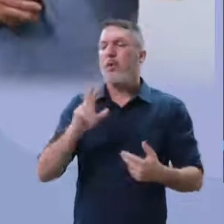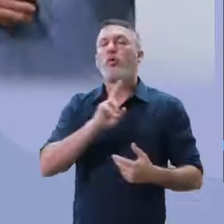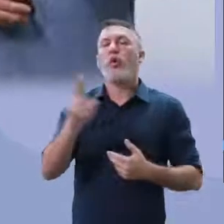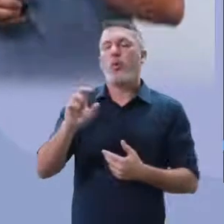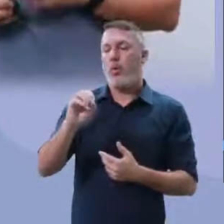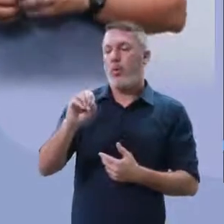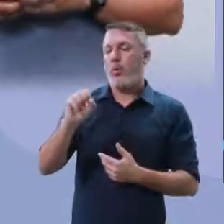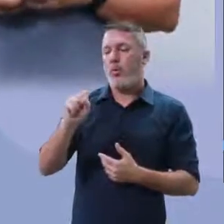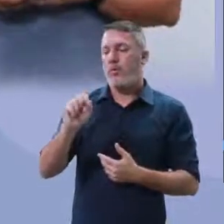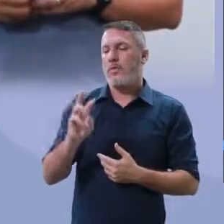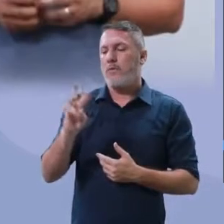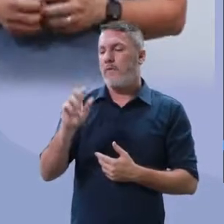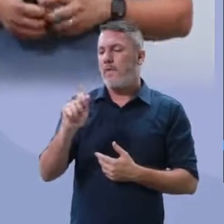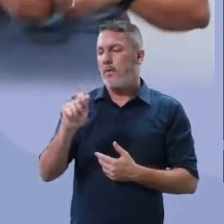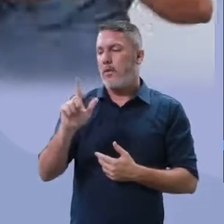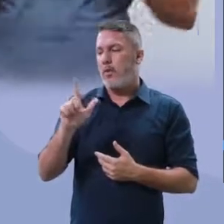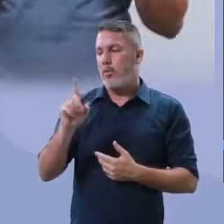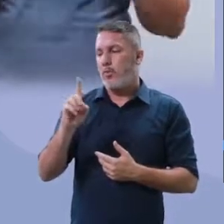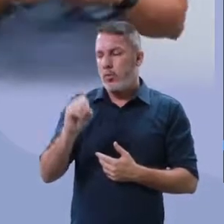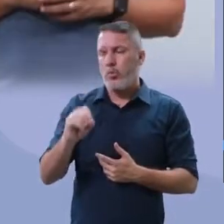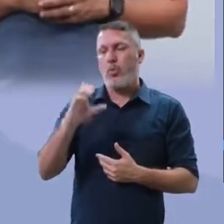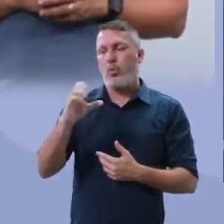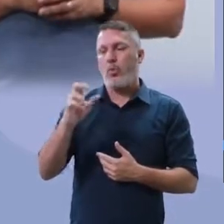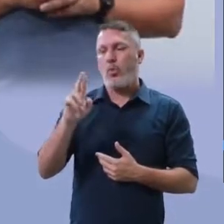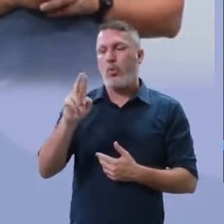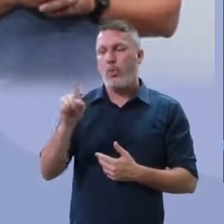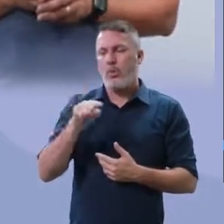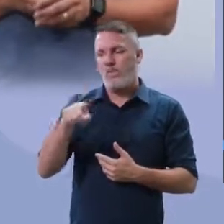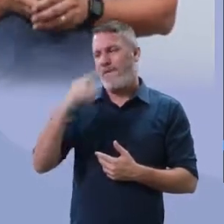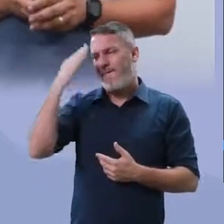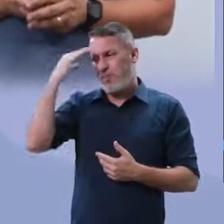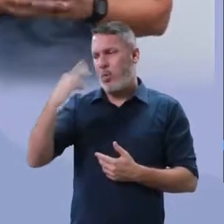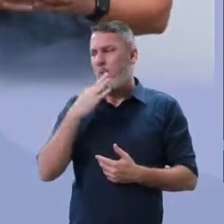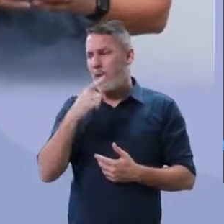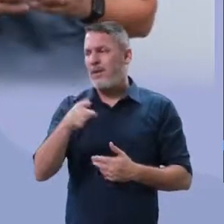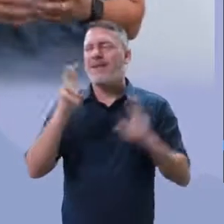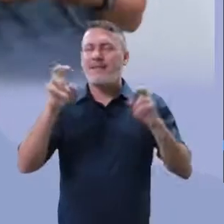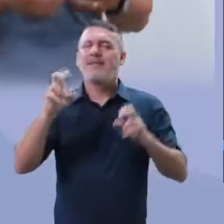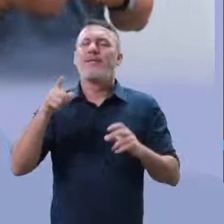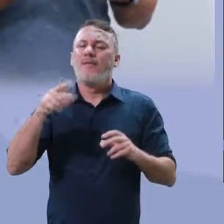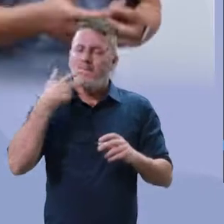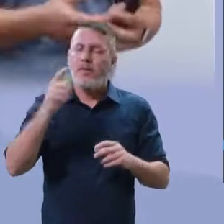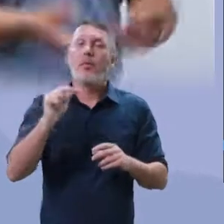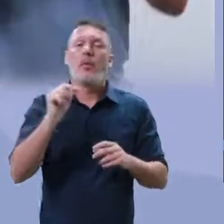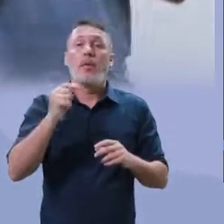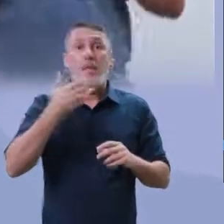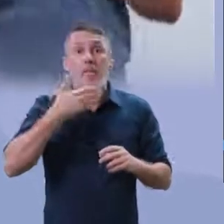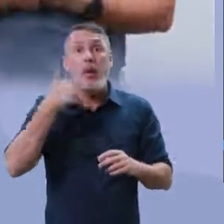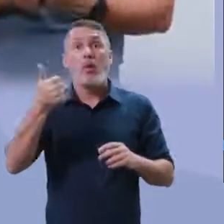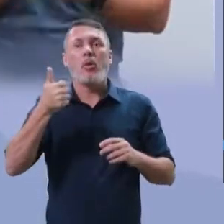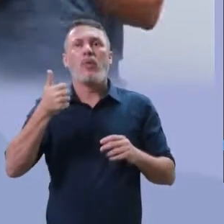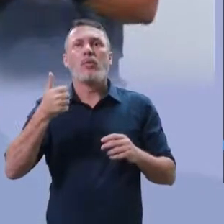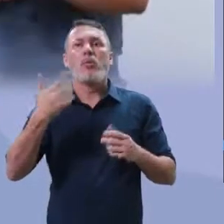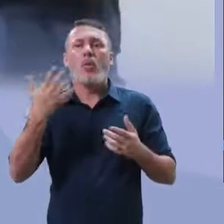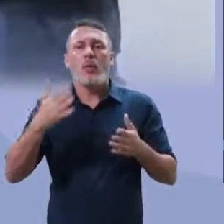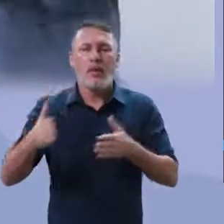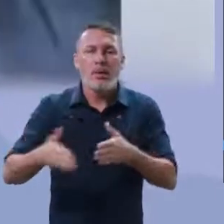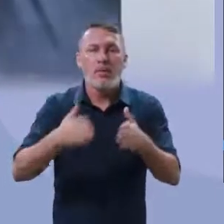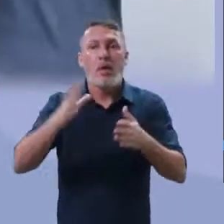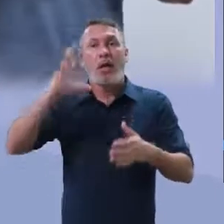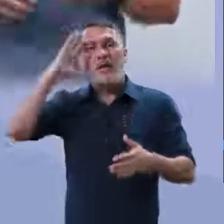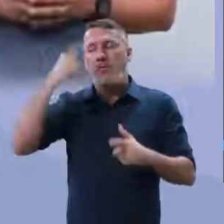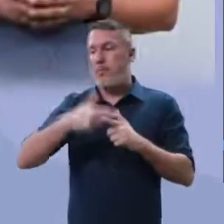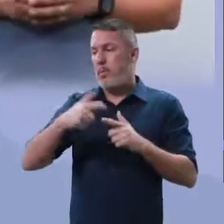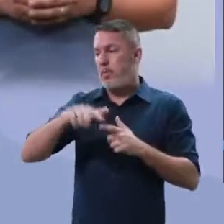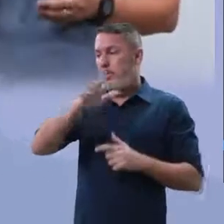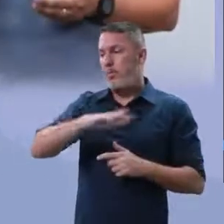para a saúde pública, o Oswaldo Cruz, né? Vocês conhecem muito sobre Afio Cruz, que ele fala o seguinte, que o melhor caminho para resolver os